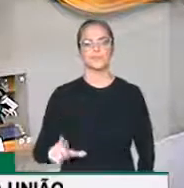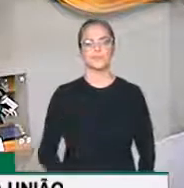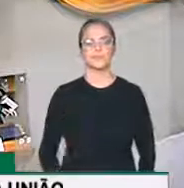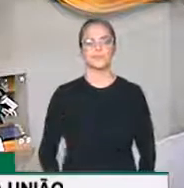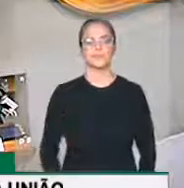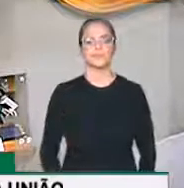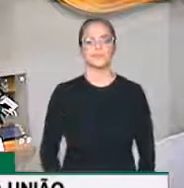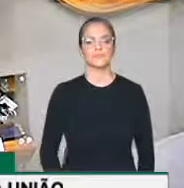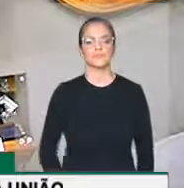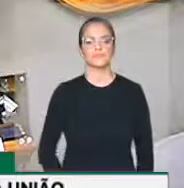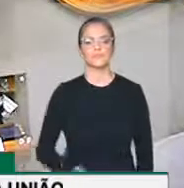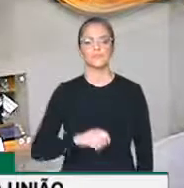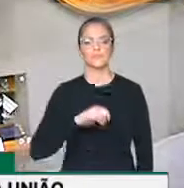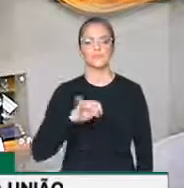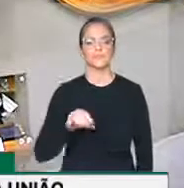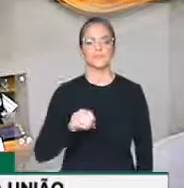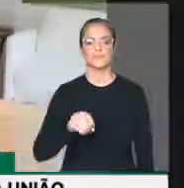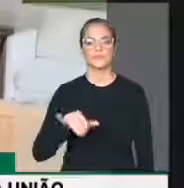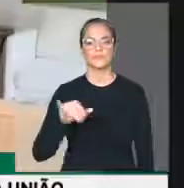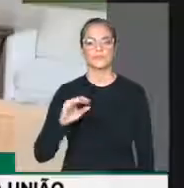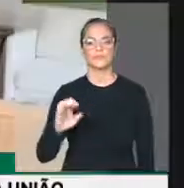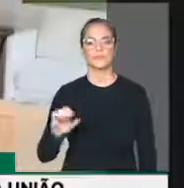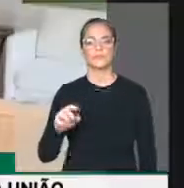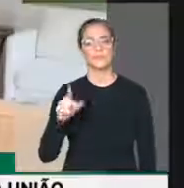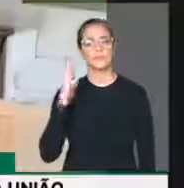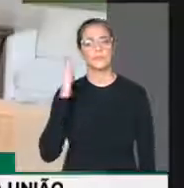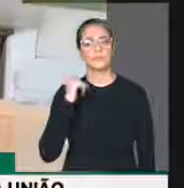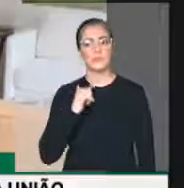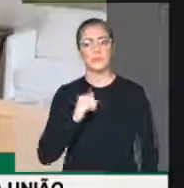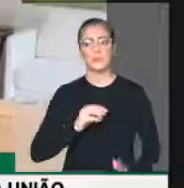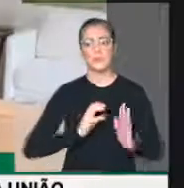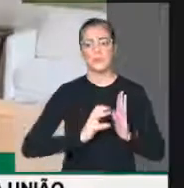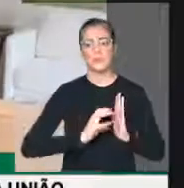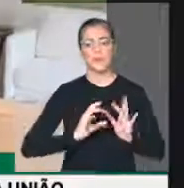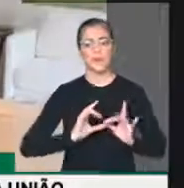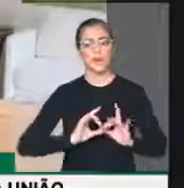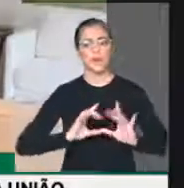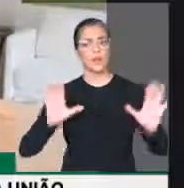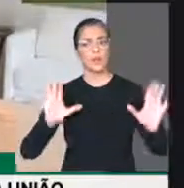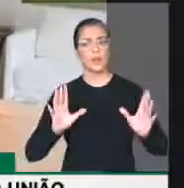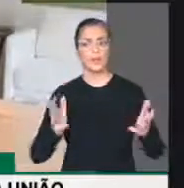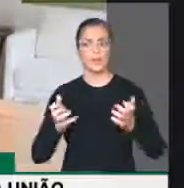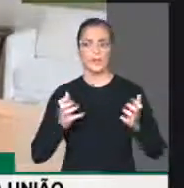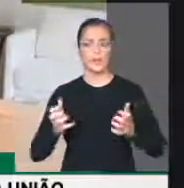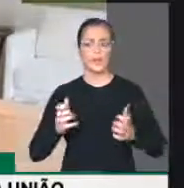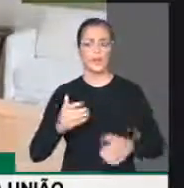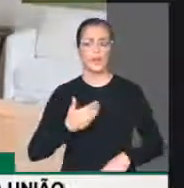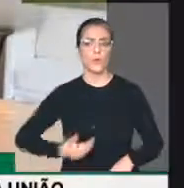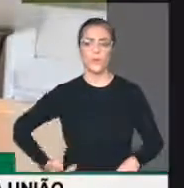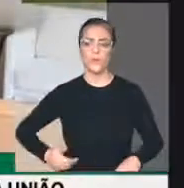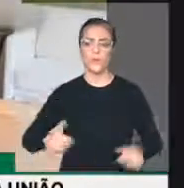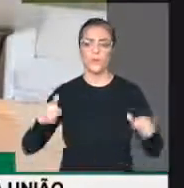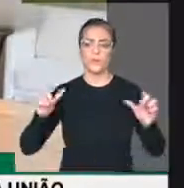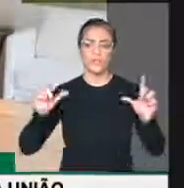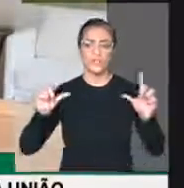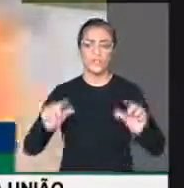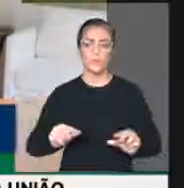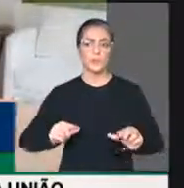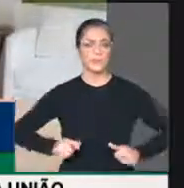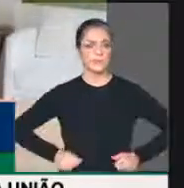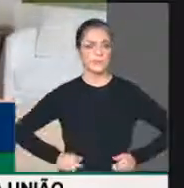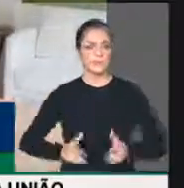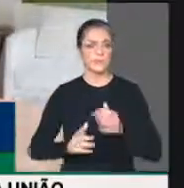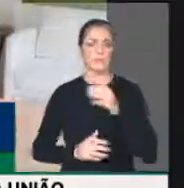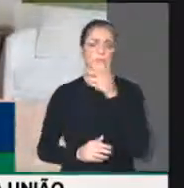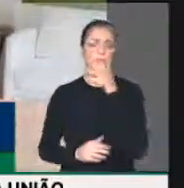Sr. Presidente do PSL, como todos sabem, é o Partido Liberal que luta pela redução do Estado. Esse é um debate que já foi